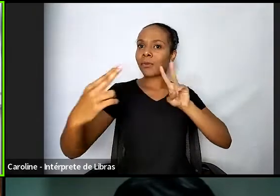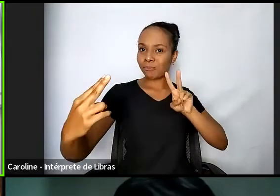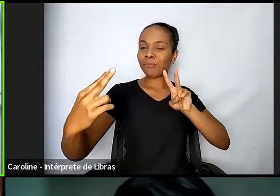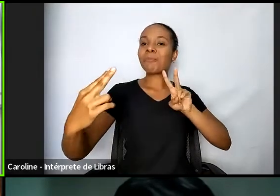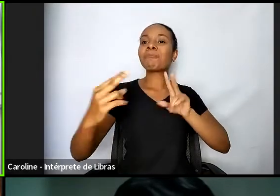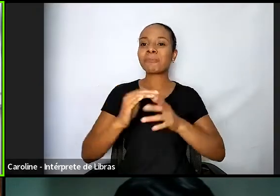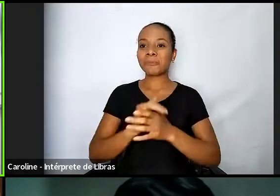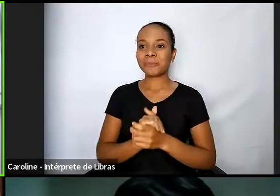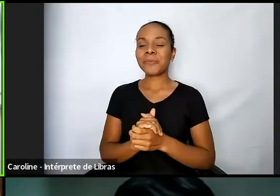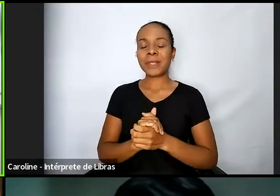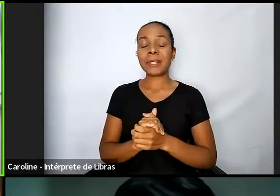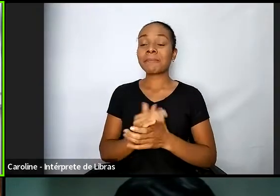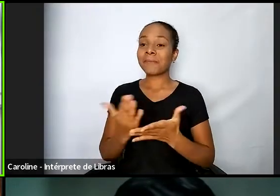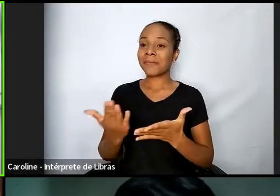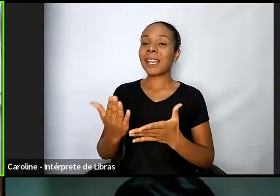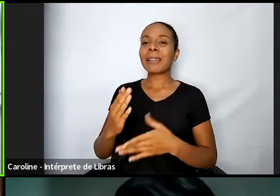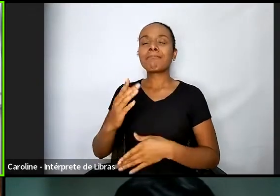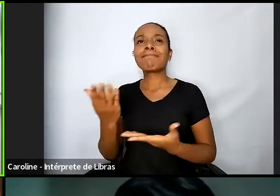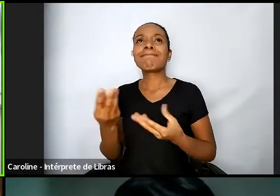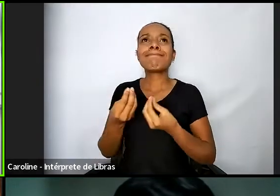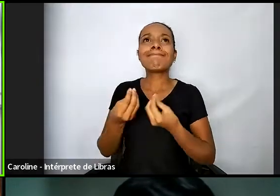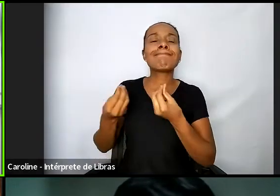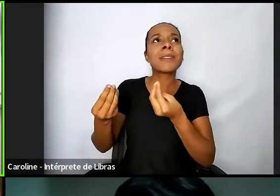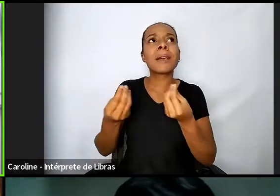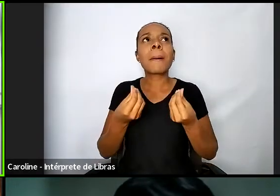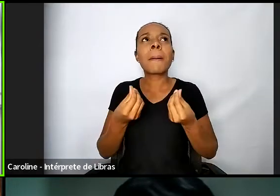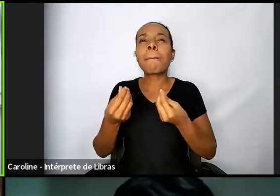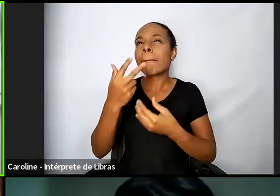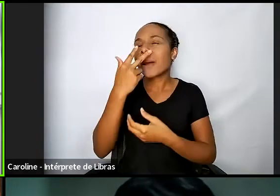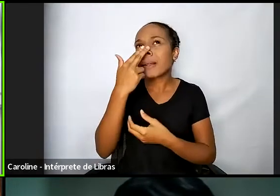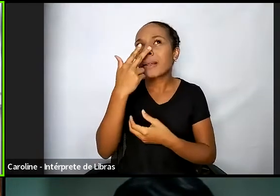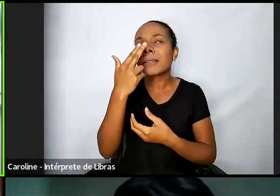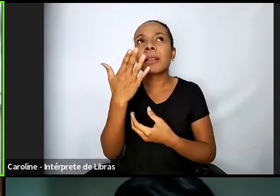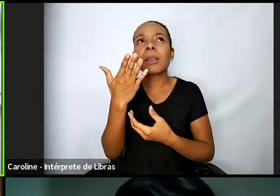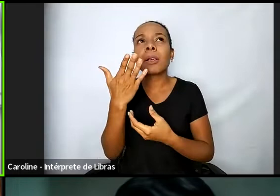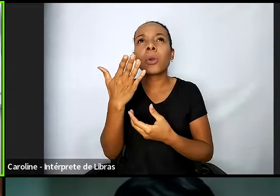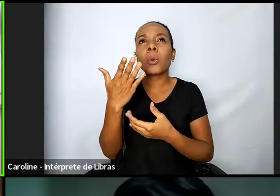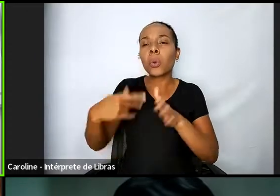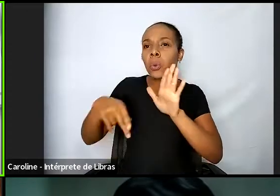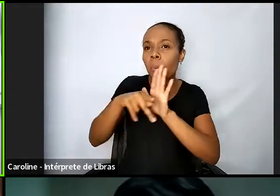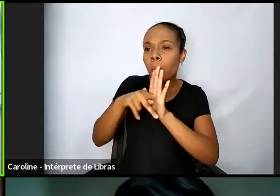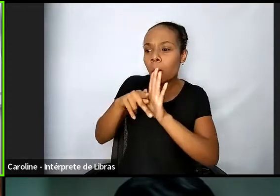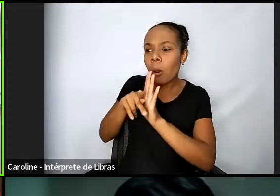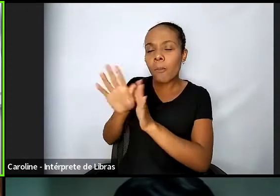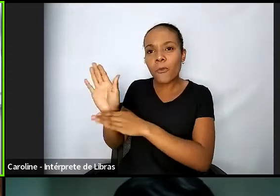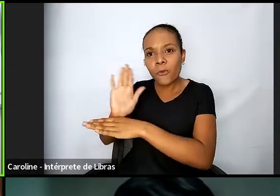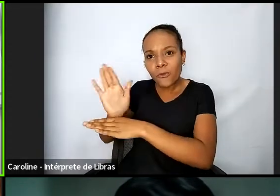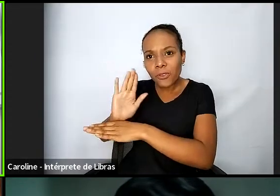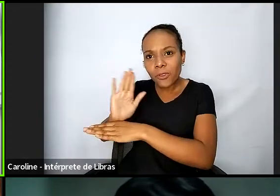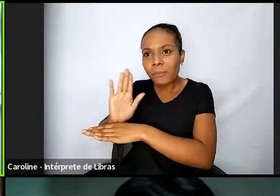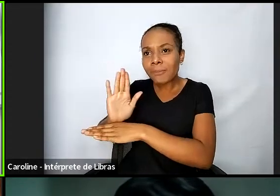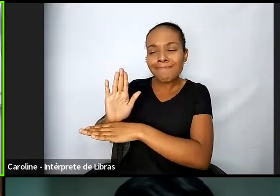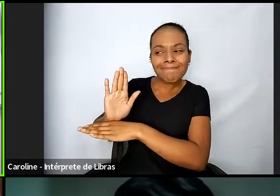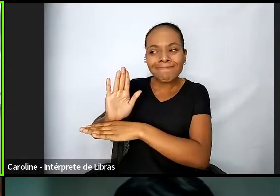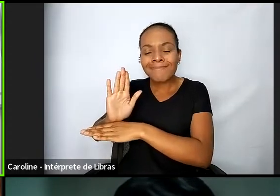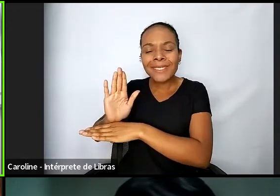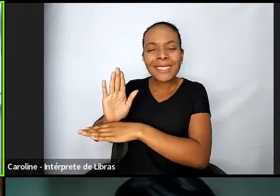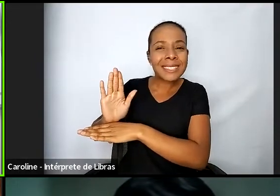eu vi assim, Somos Todos Iguais, mas no próprio filme ele deixa claro que não é bem assim.